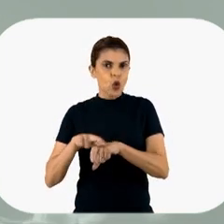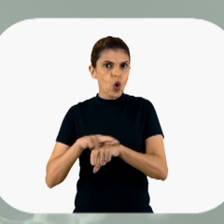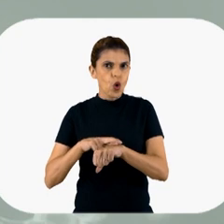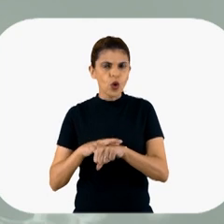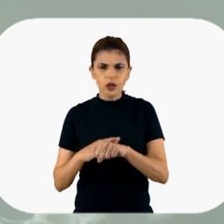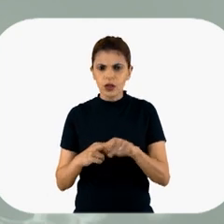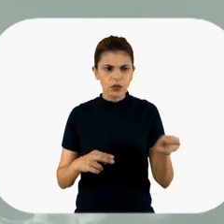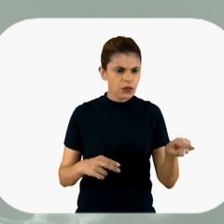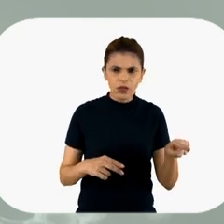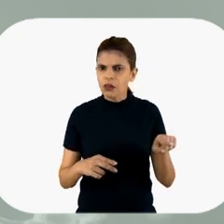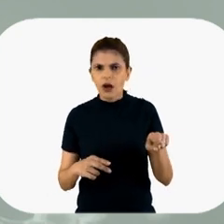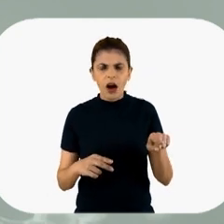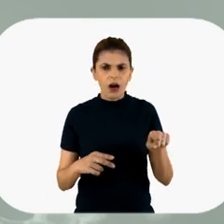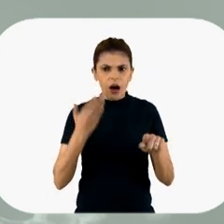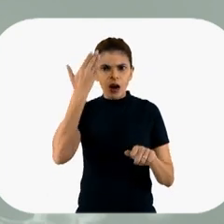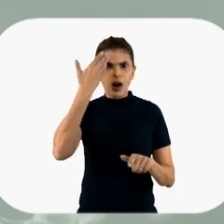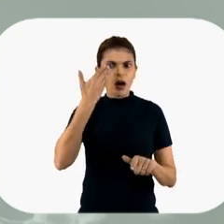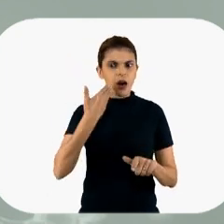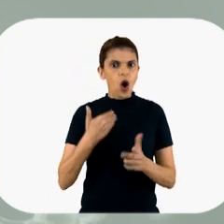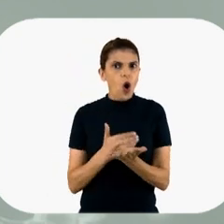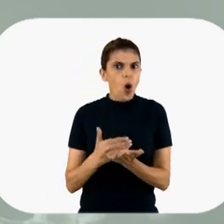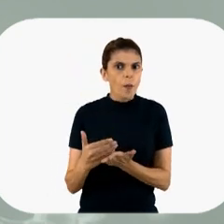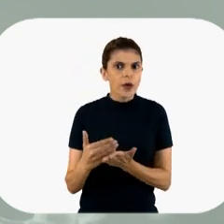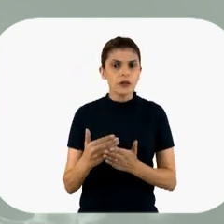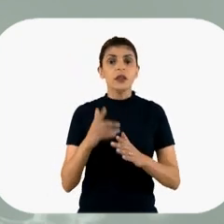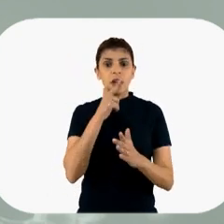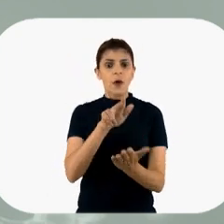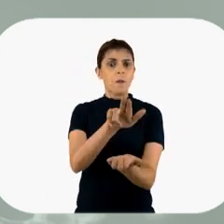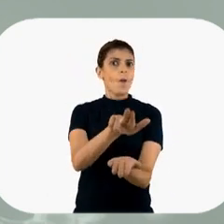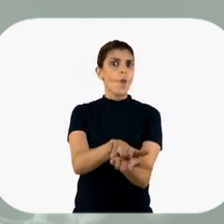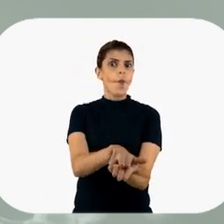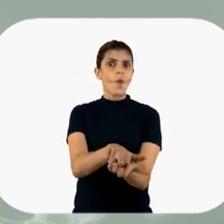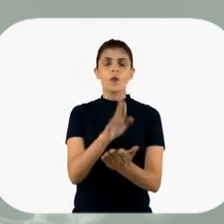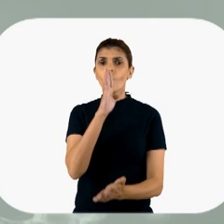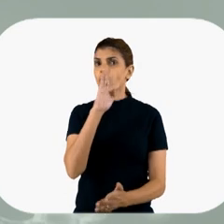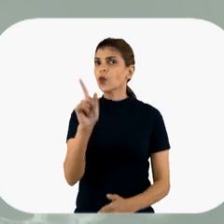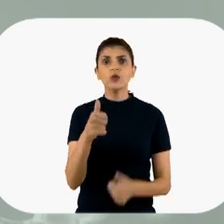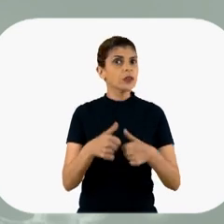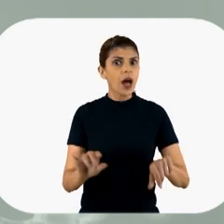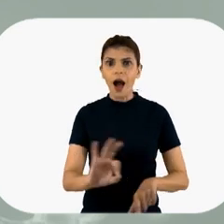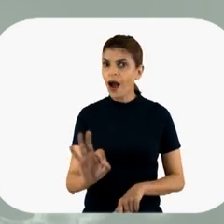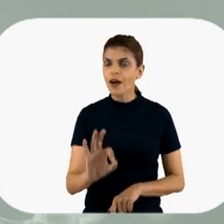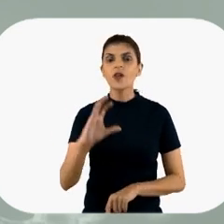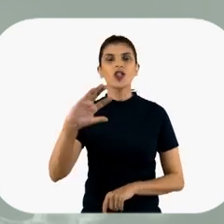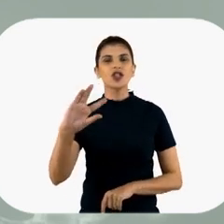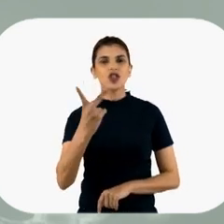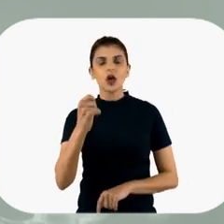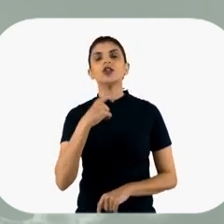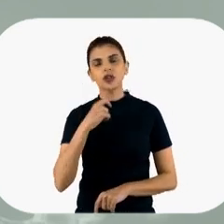Se você olhar o resto do corpo, às vezes você não vê ele verde, você não vê nada, e ela estava hemodinamicamente excitável, ela não estava chocada. Ela tinha